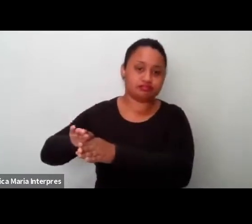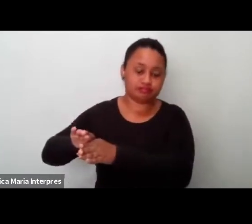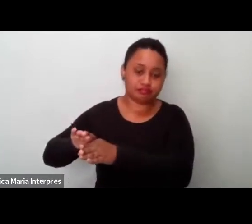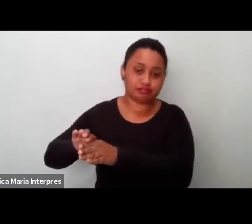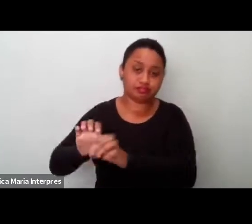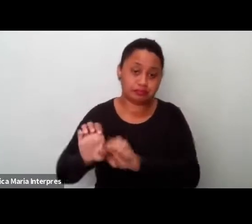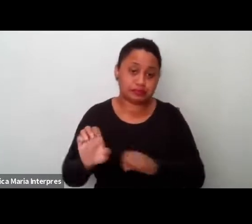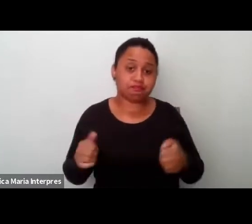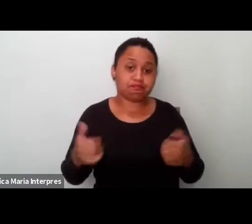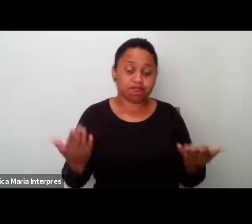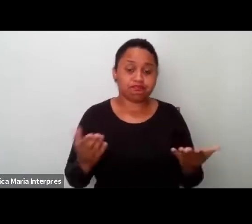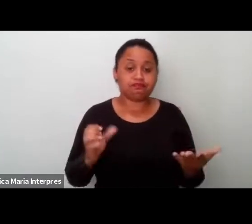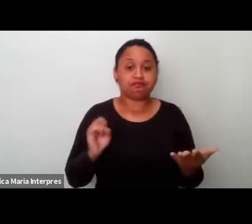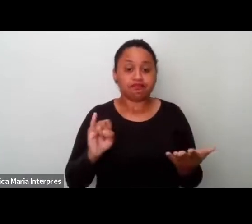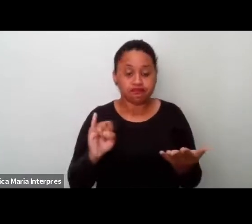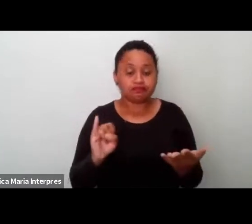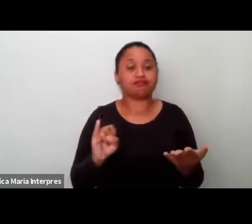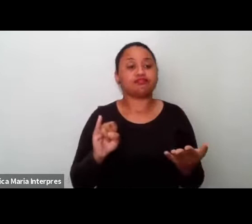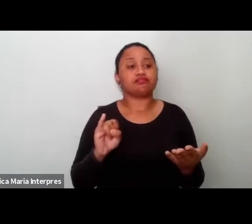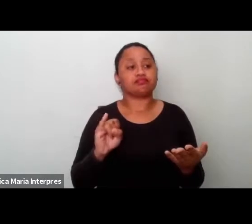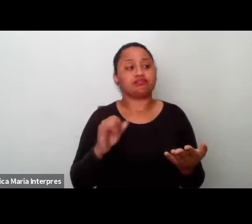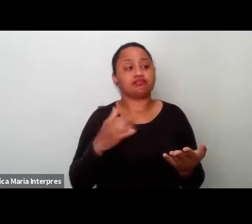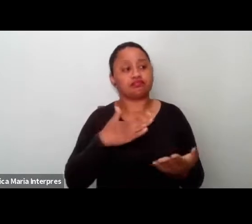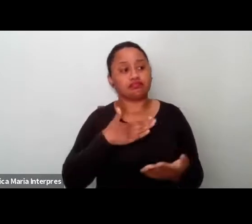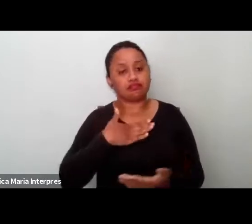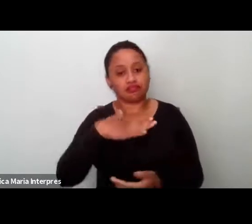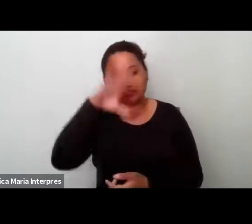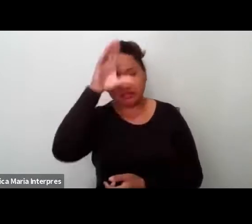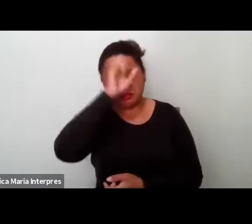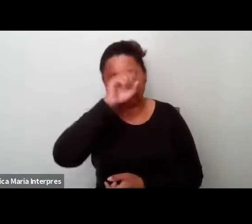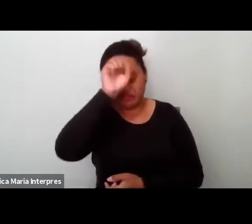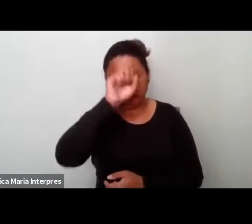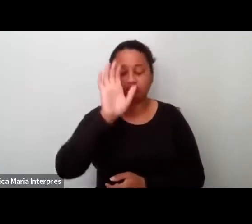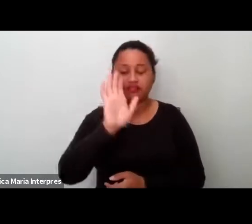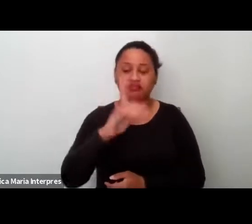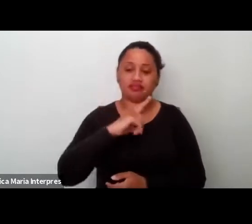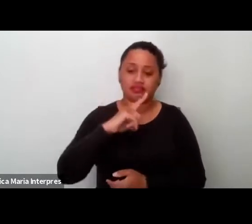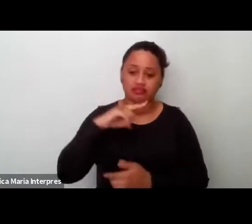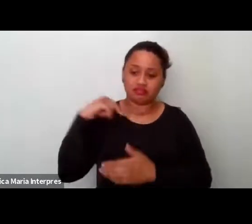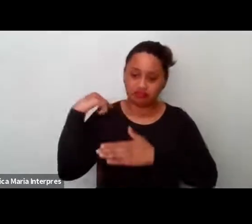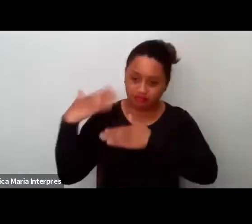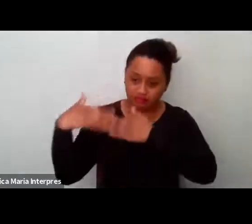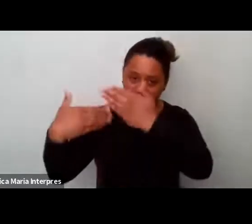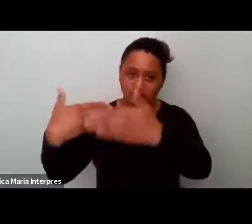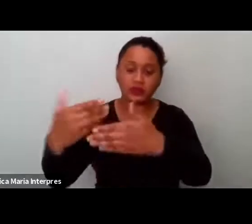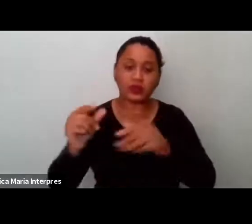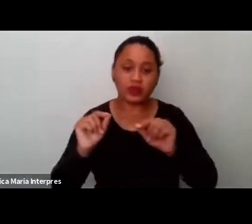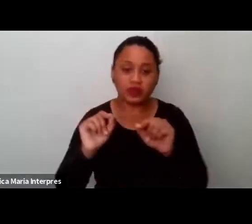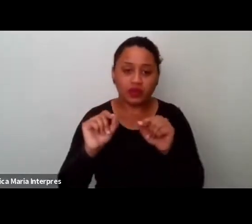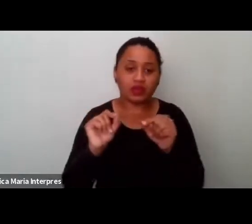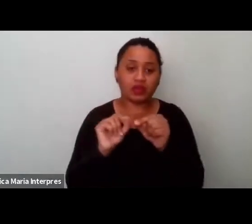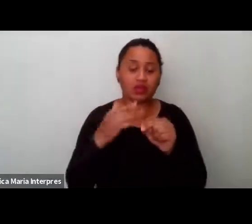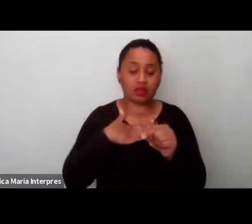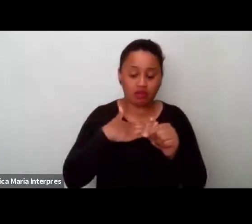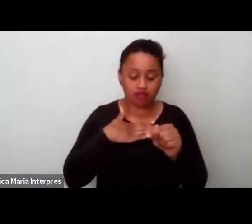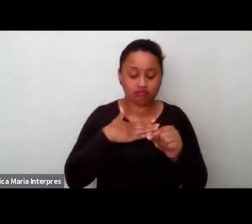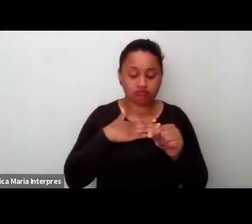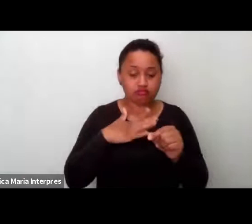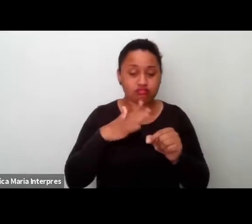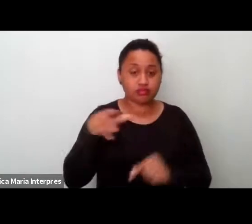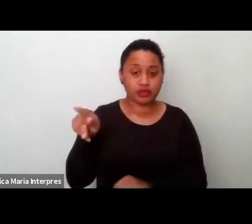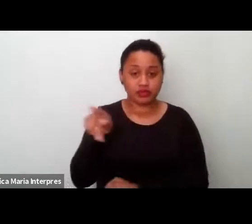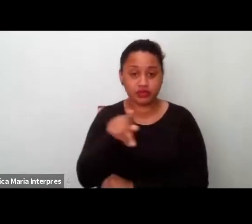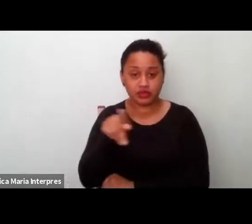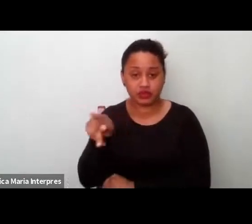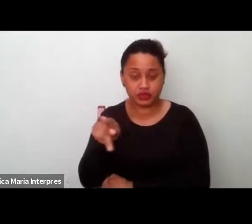Então, se por um lado eu tenho aprendido já com uma trajetória, num percurso de tornar-me professora, e nesse